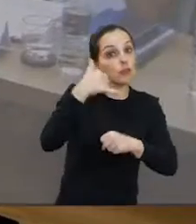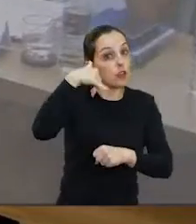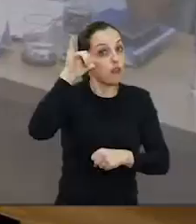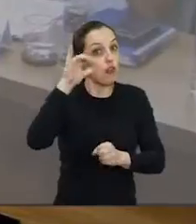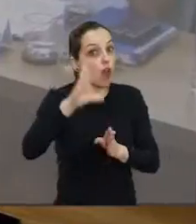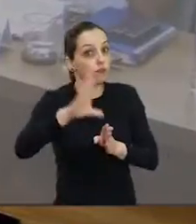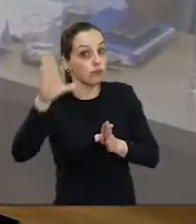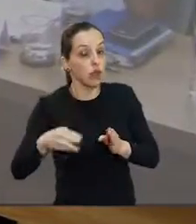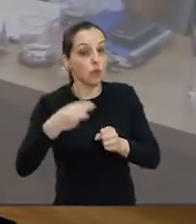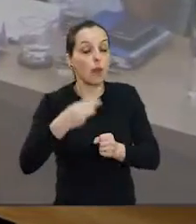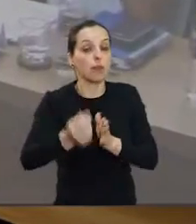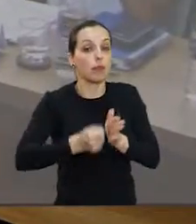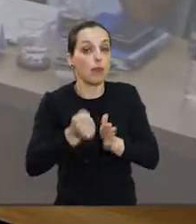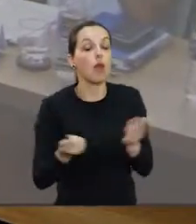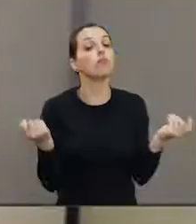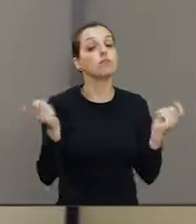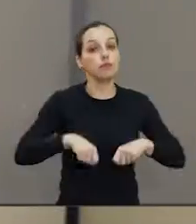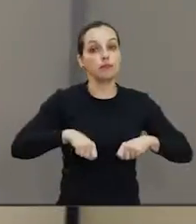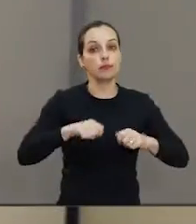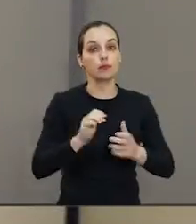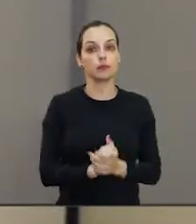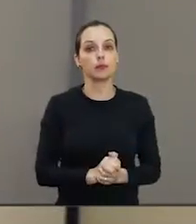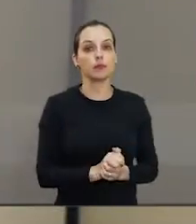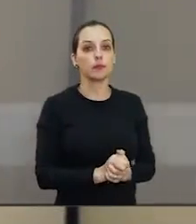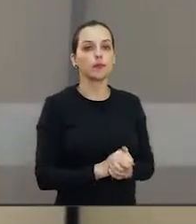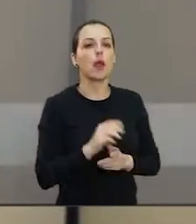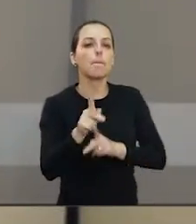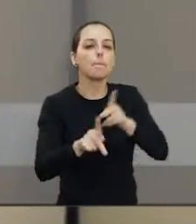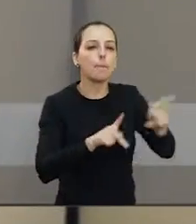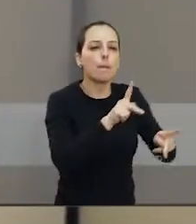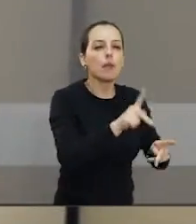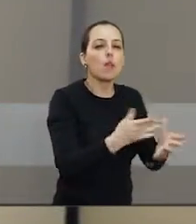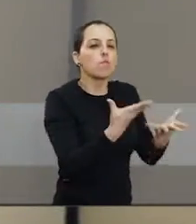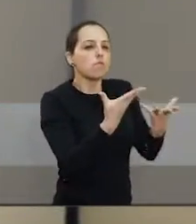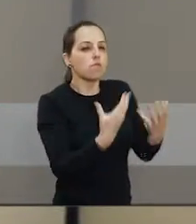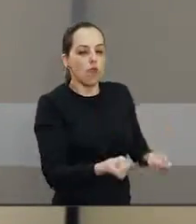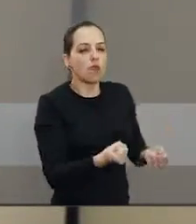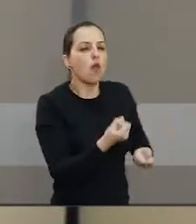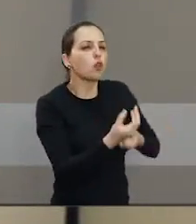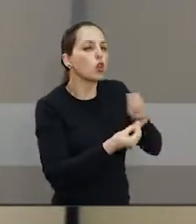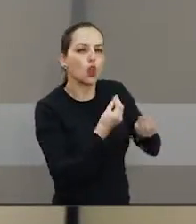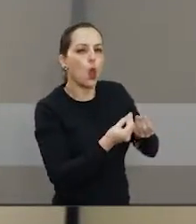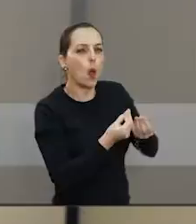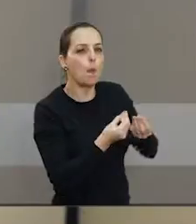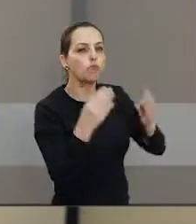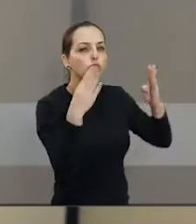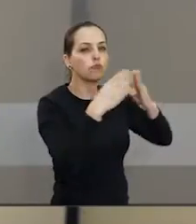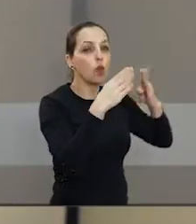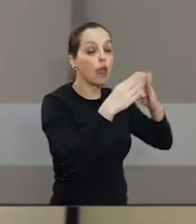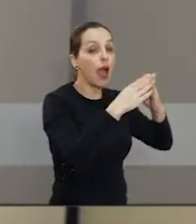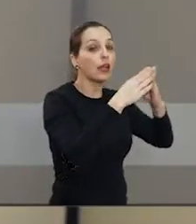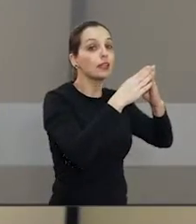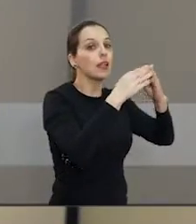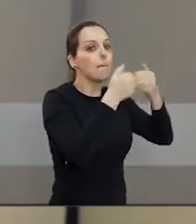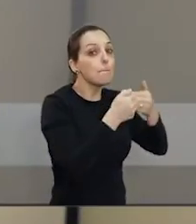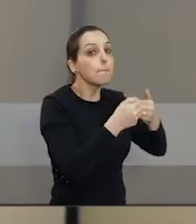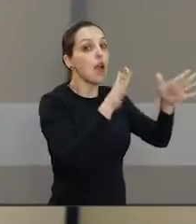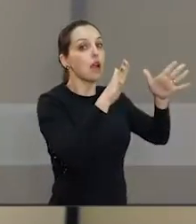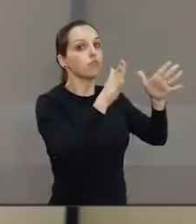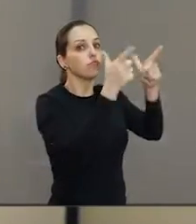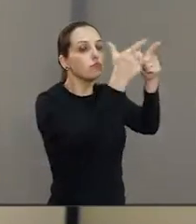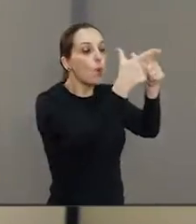a conscientização da população. A sociedade pode combater e ajudar, abrindo suas casas,